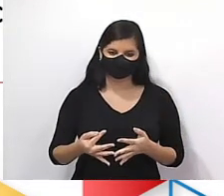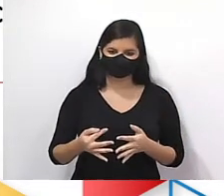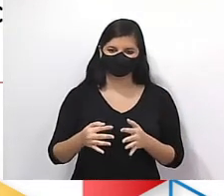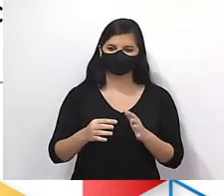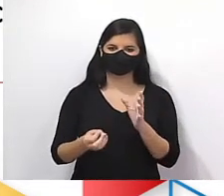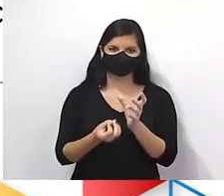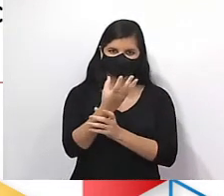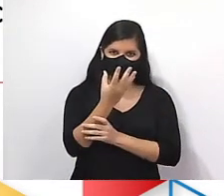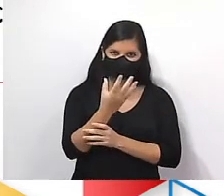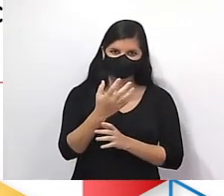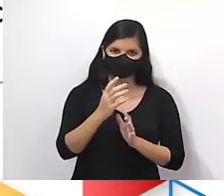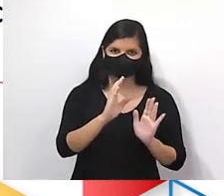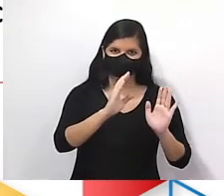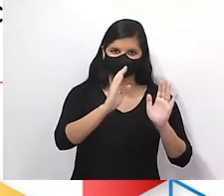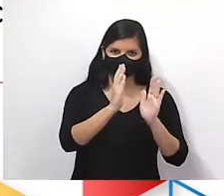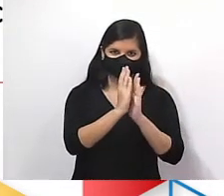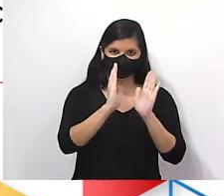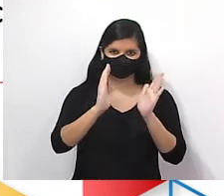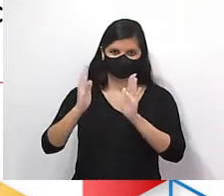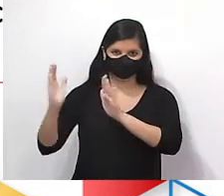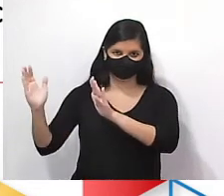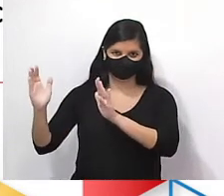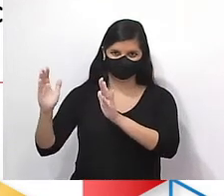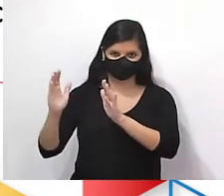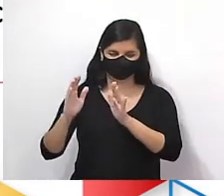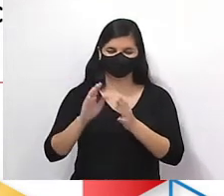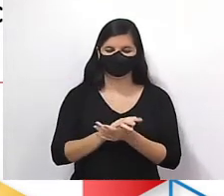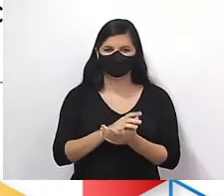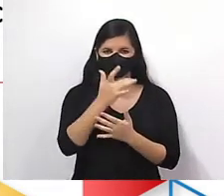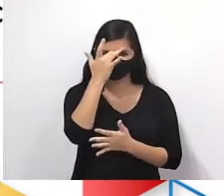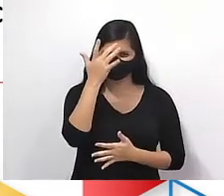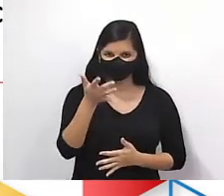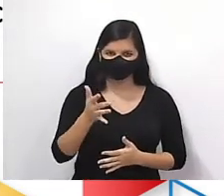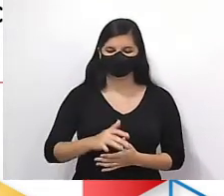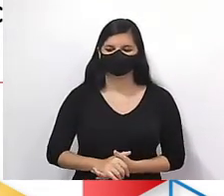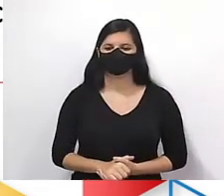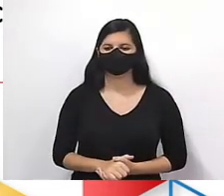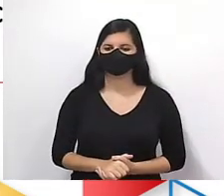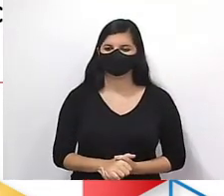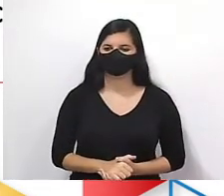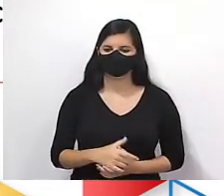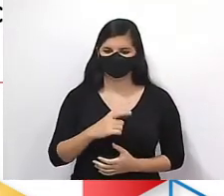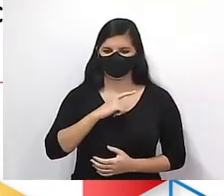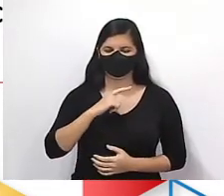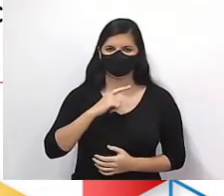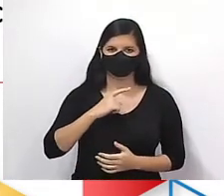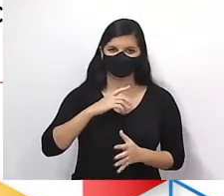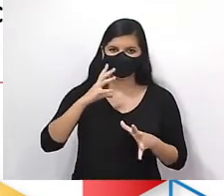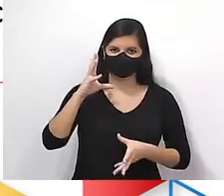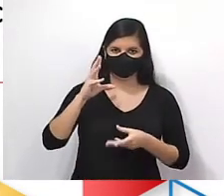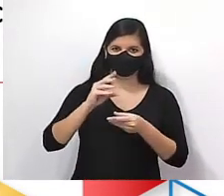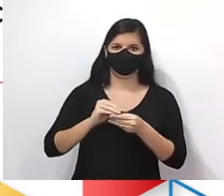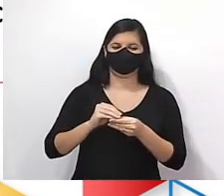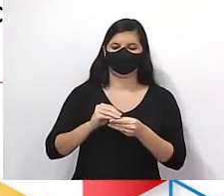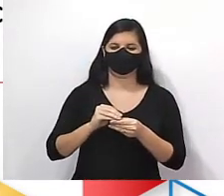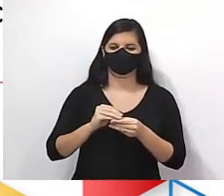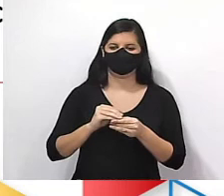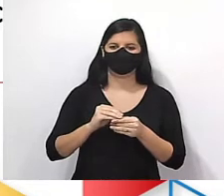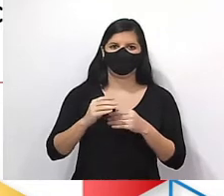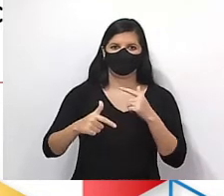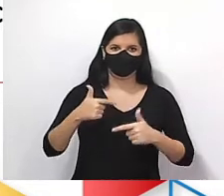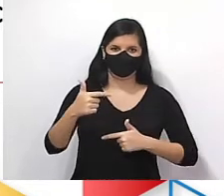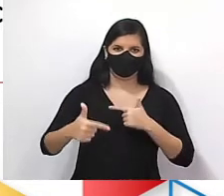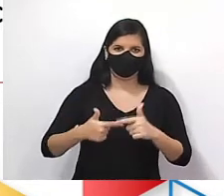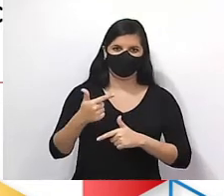construções de fluxograma. Preste atenção. É muito fácil. O fluxograma, ele é o resumo de todo o